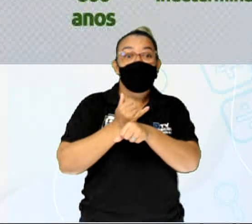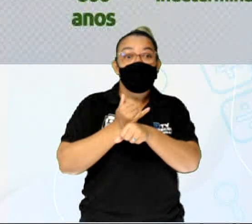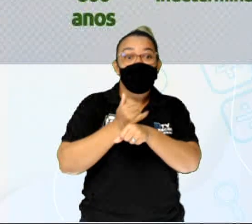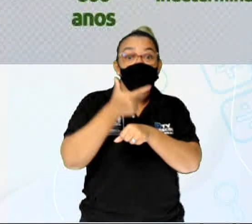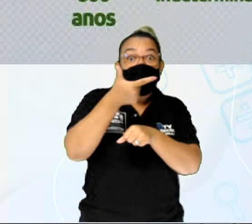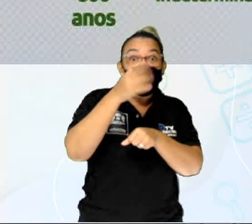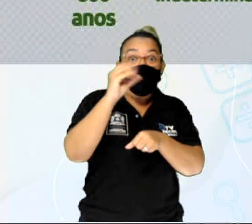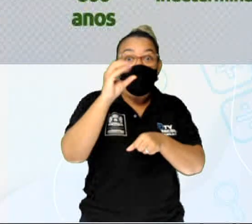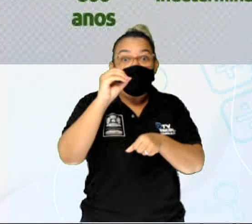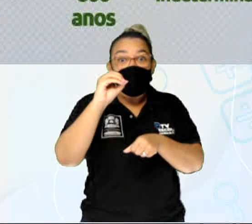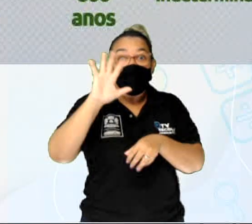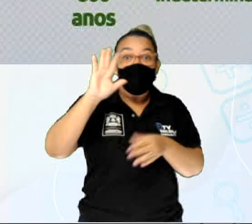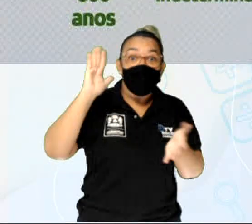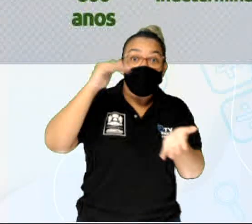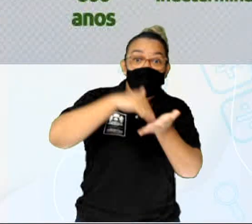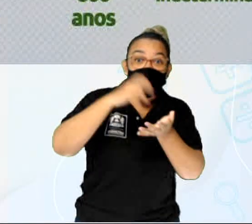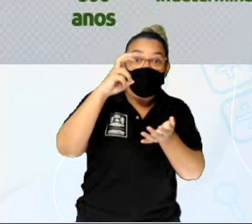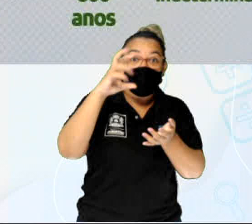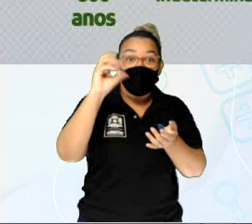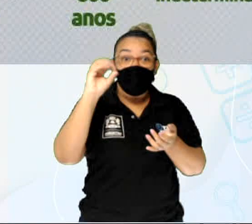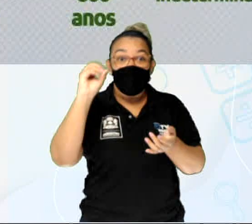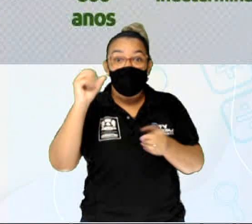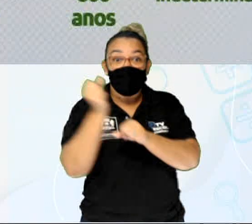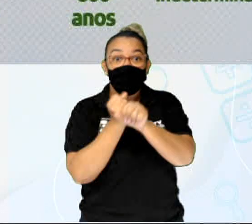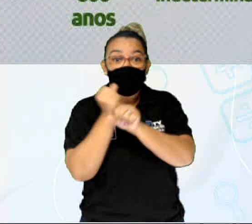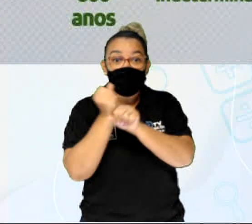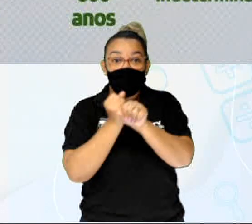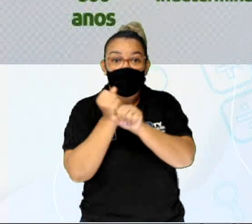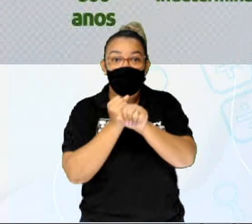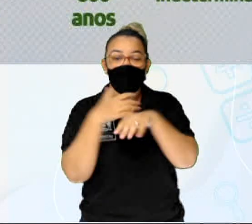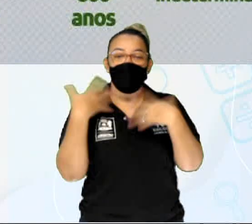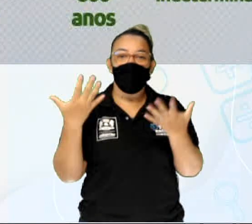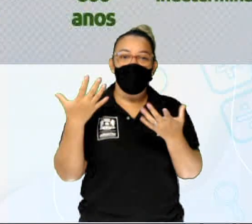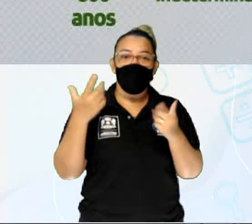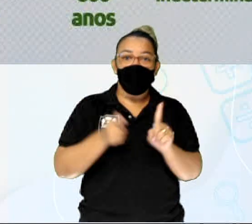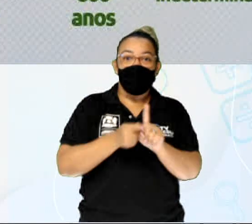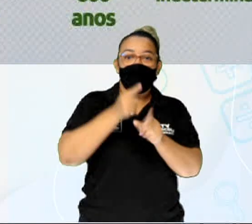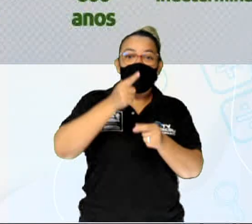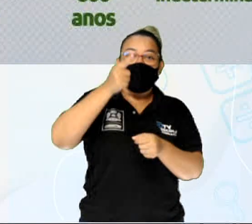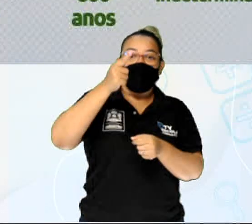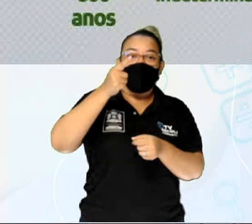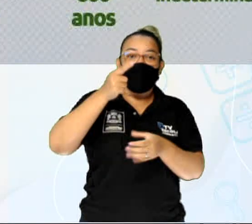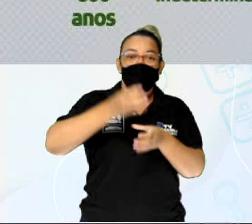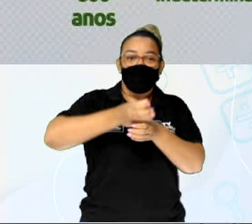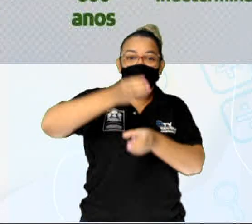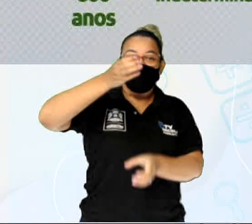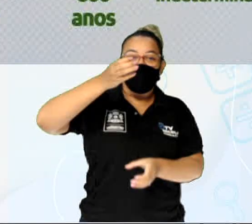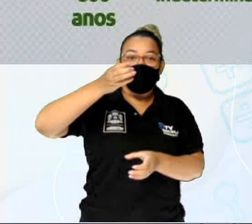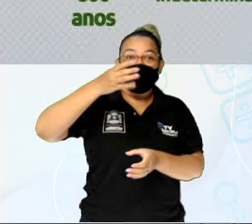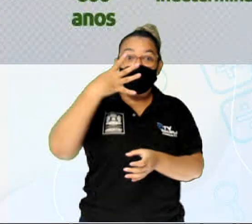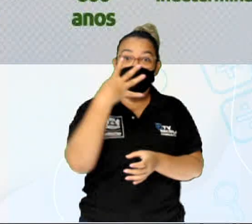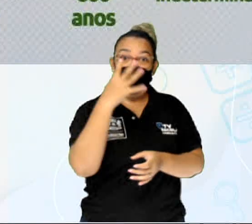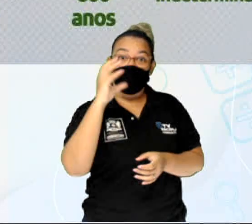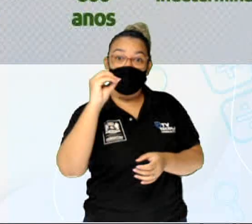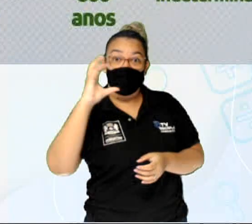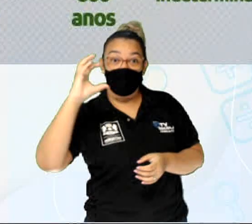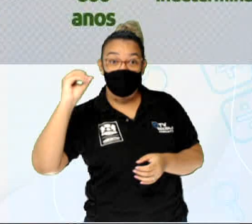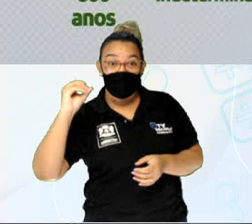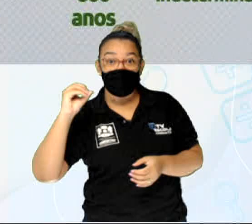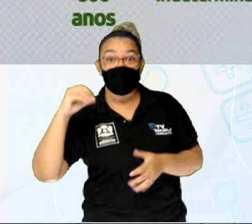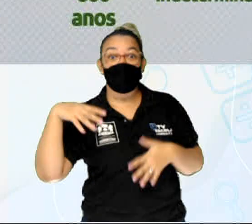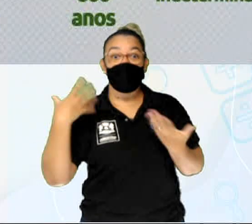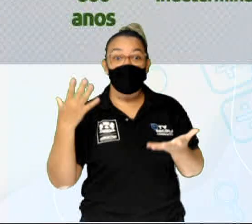duzentos a quinhentos anos para poder se dissolver. A garrafa plástica, quatrocentos anos.